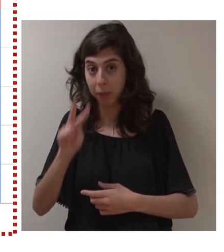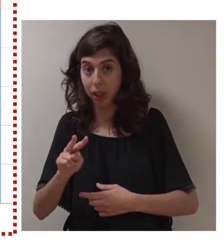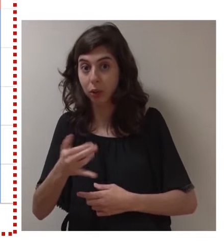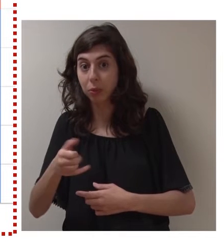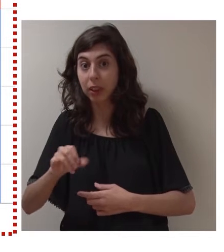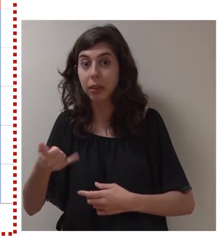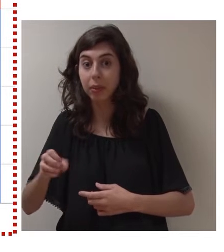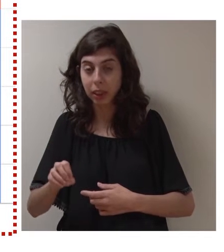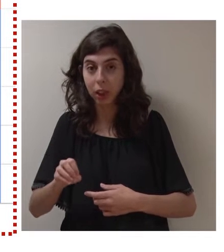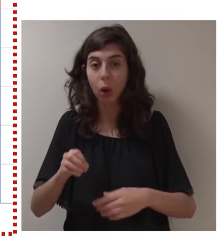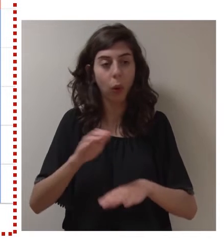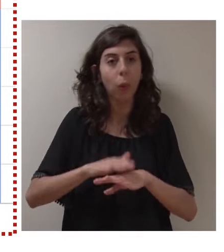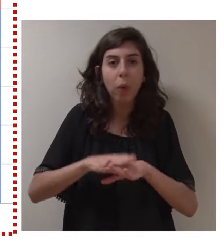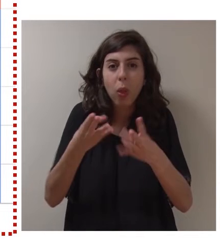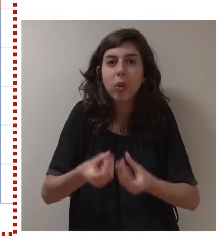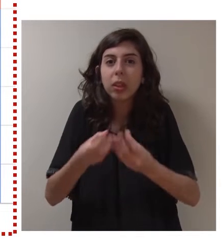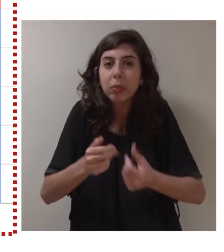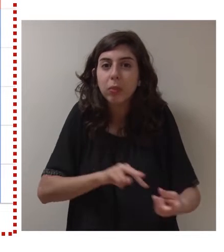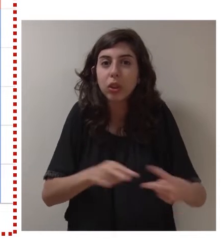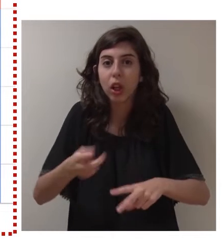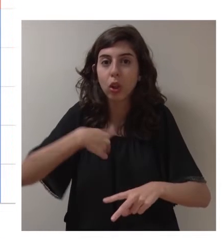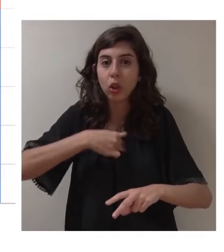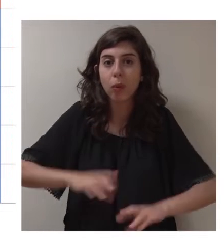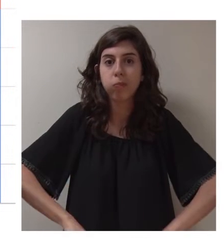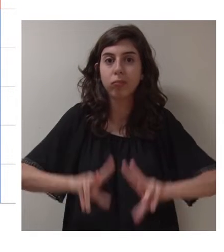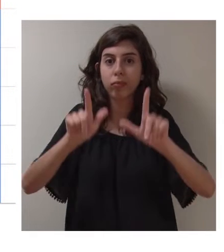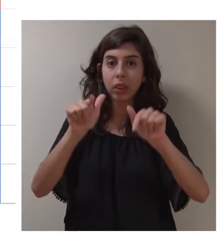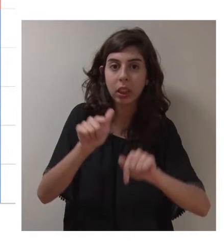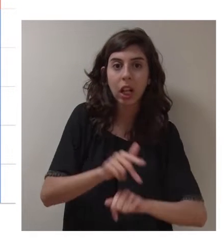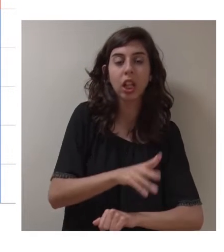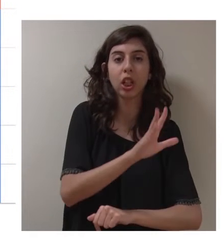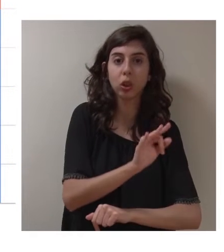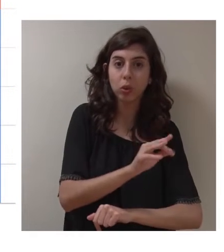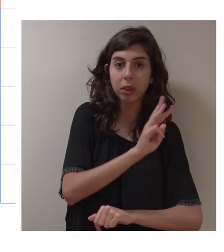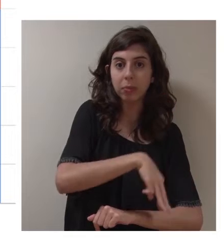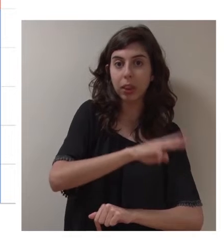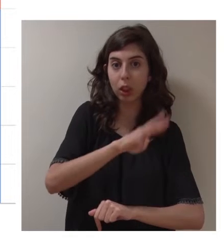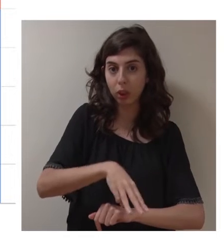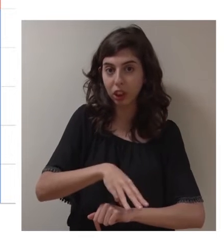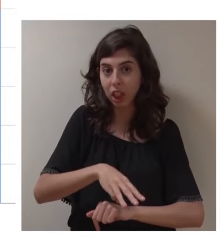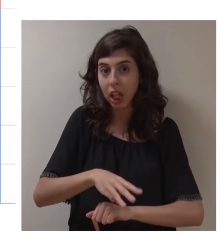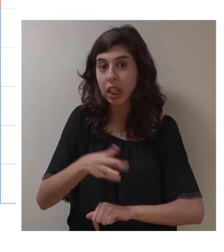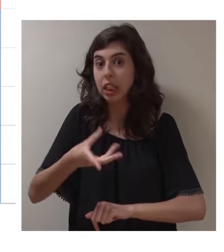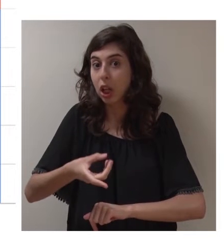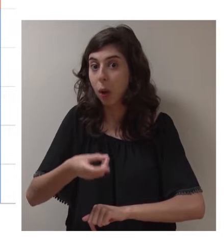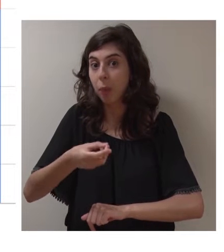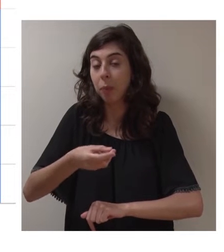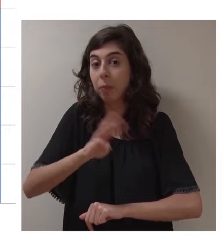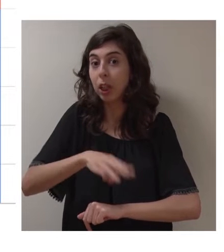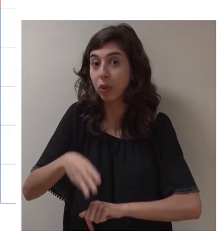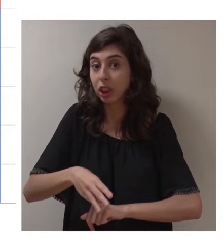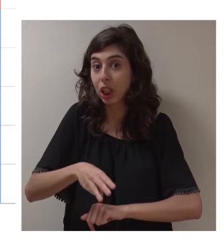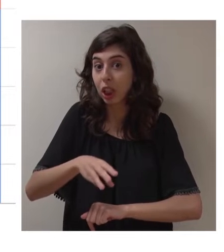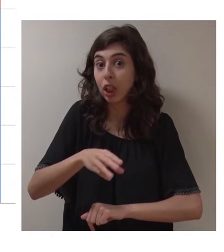Quase à custa do orçamento municipal, nós evoluímos de 14 milhões em 2017 para 19